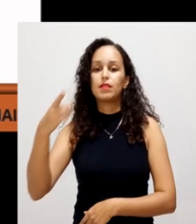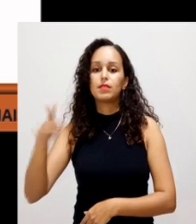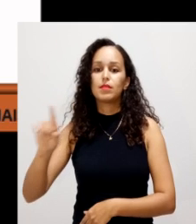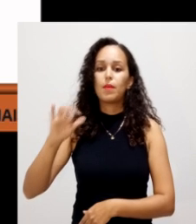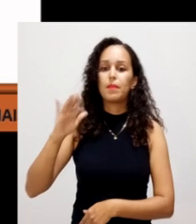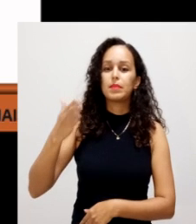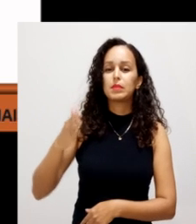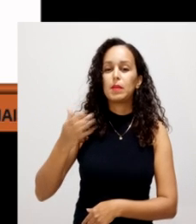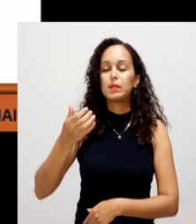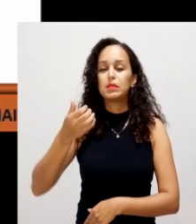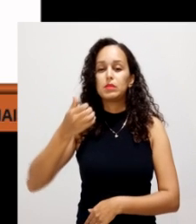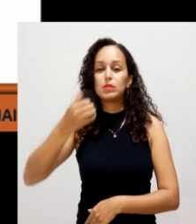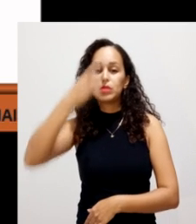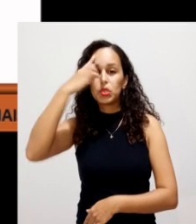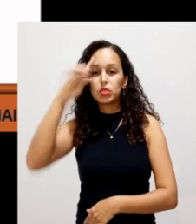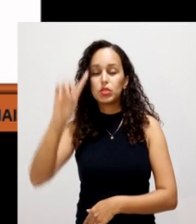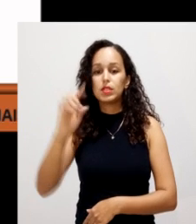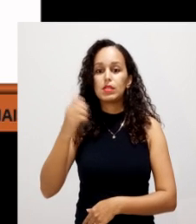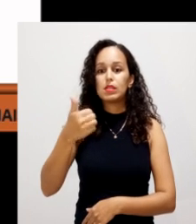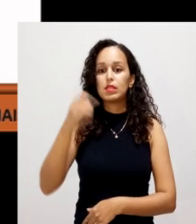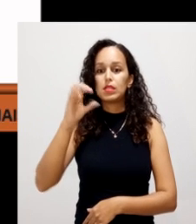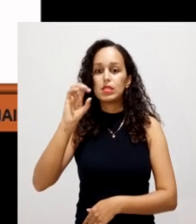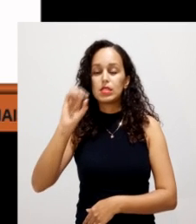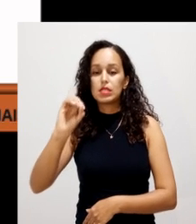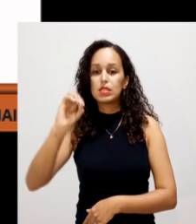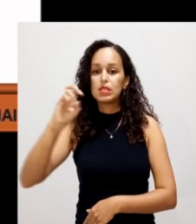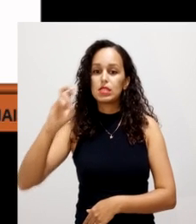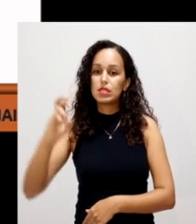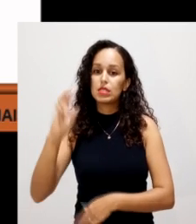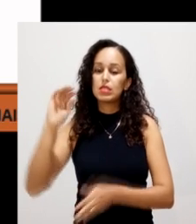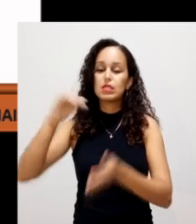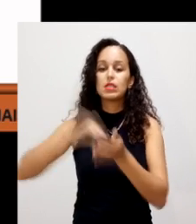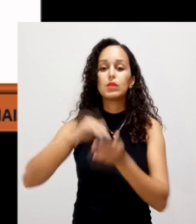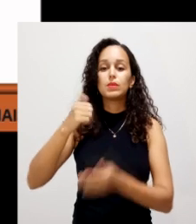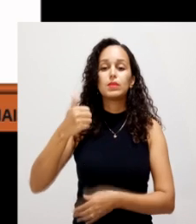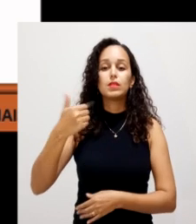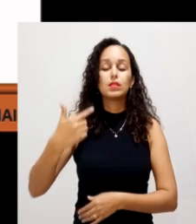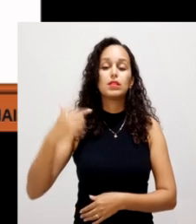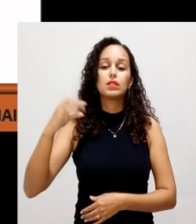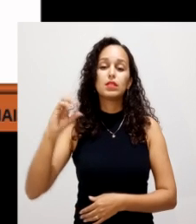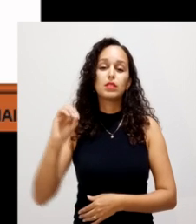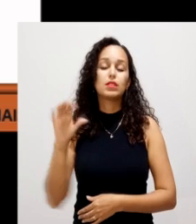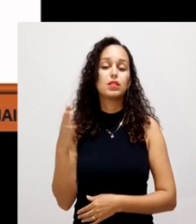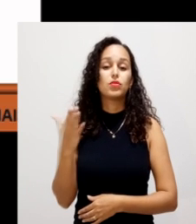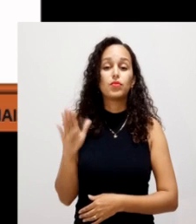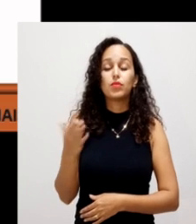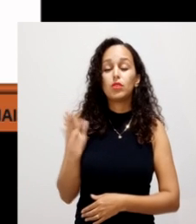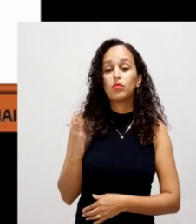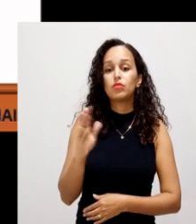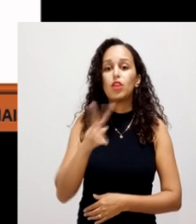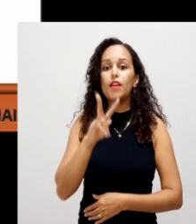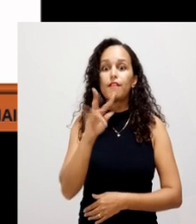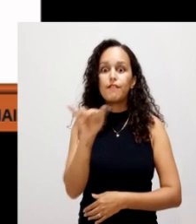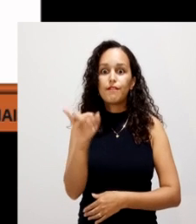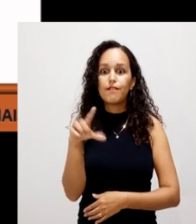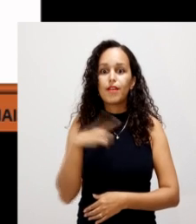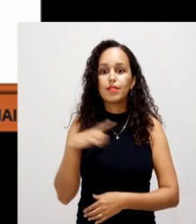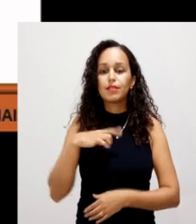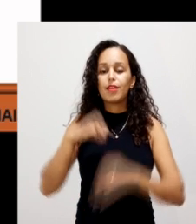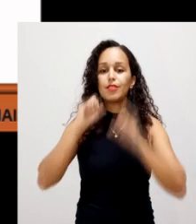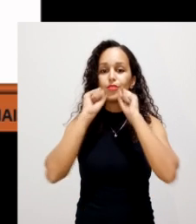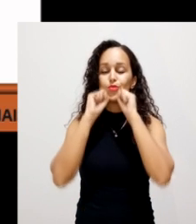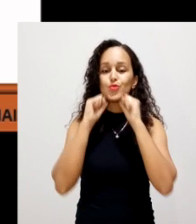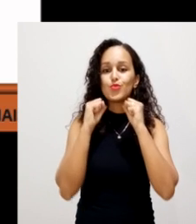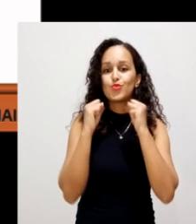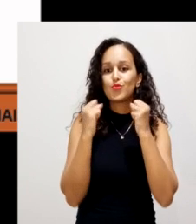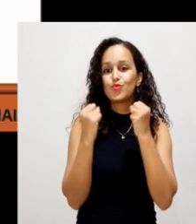aproximadamente 115, 120 dias. Nós vamos ter um composto curado. E esse composto curado, ele vai ter substâncias únicas. Essas